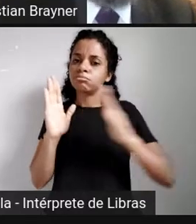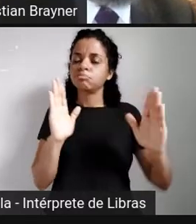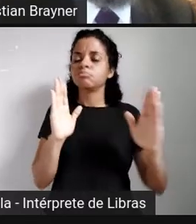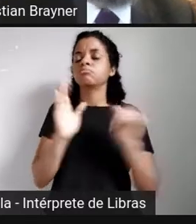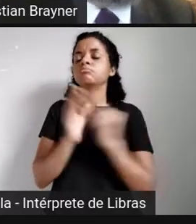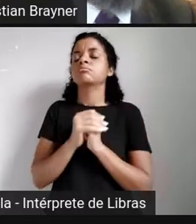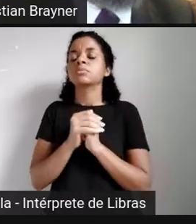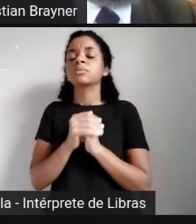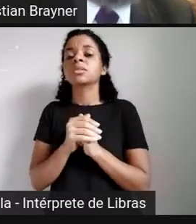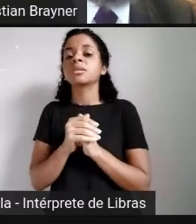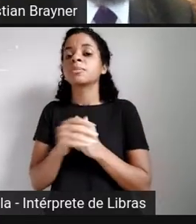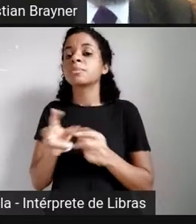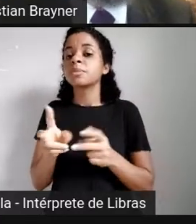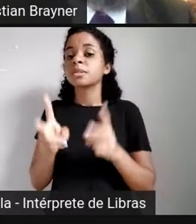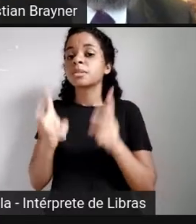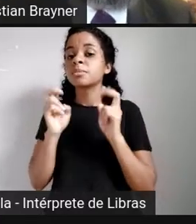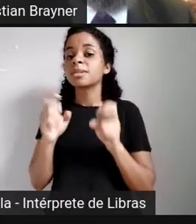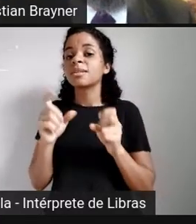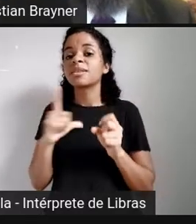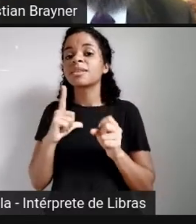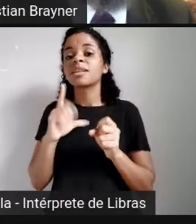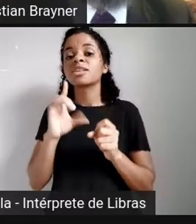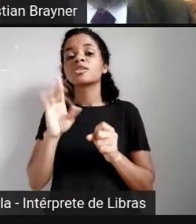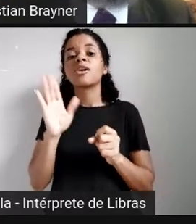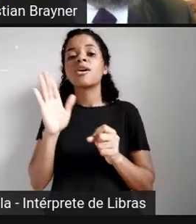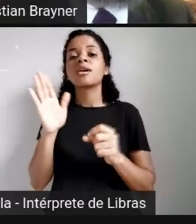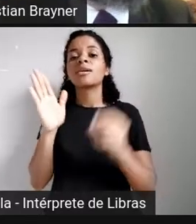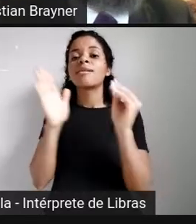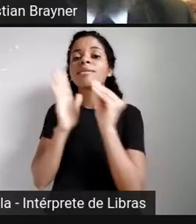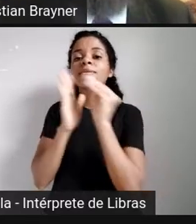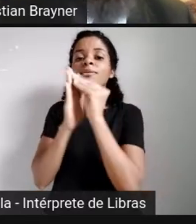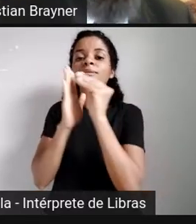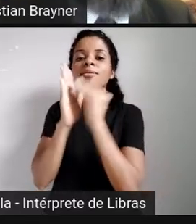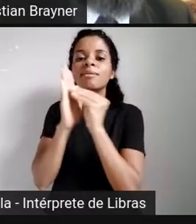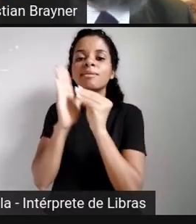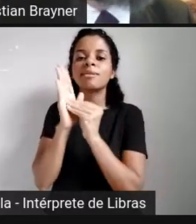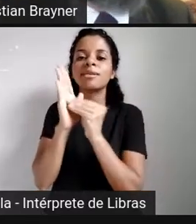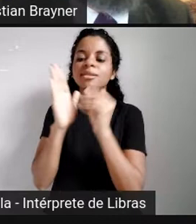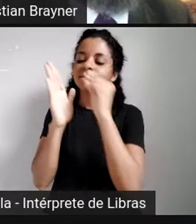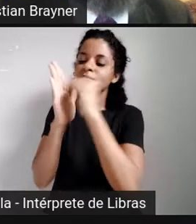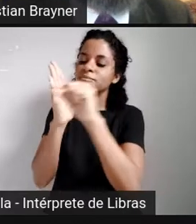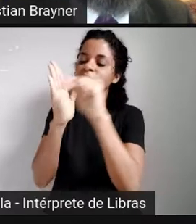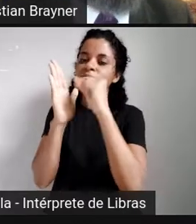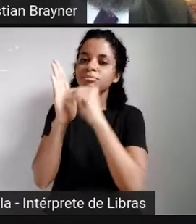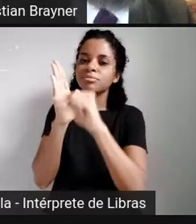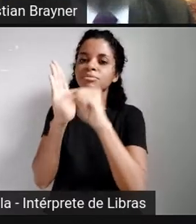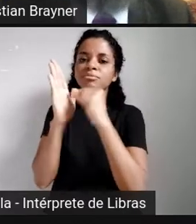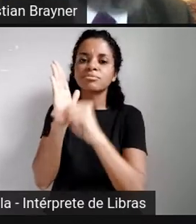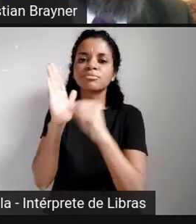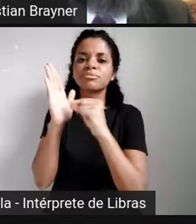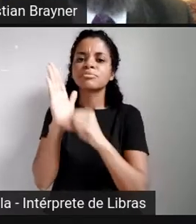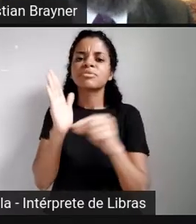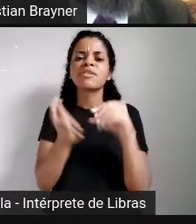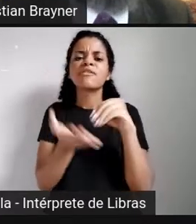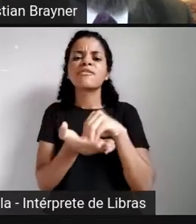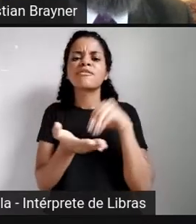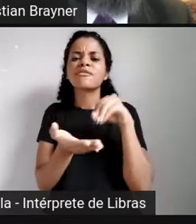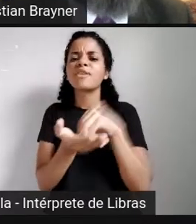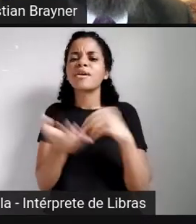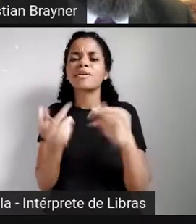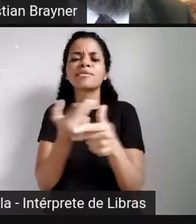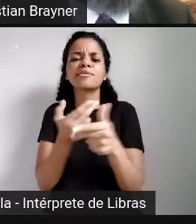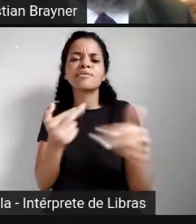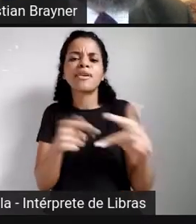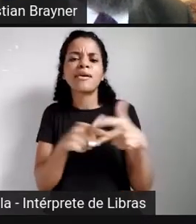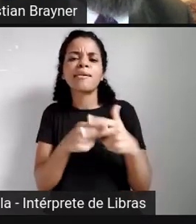é que, hoje, o Banco de Ideias é uma mera lista de sugestões produzida em linguagem HTML, carente de motor de busca, sem impacto na atuação